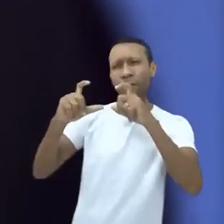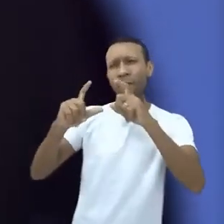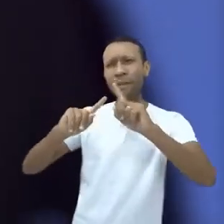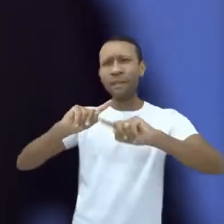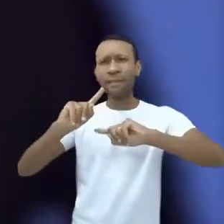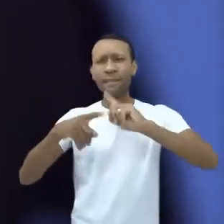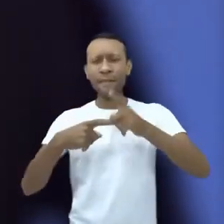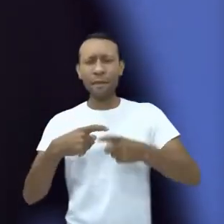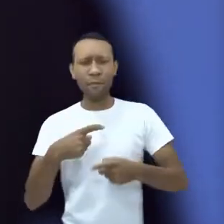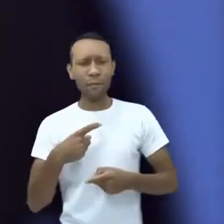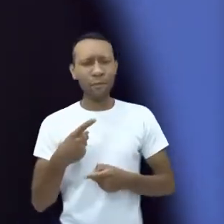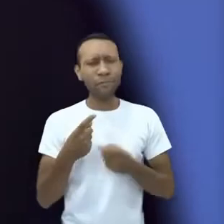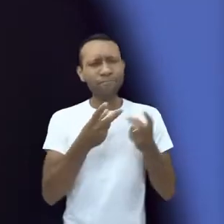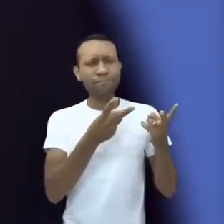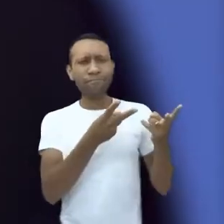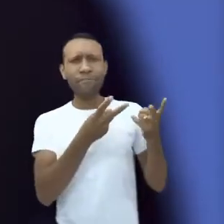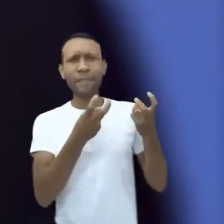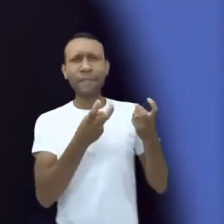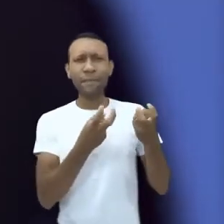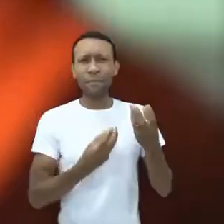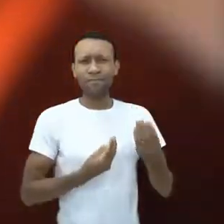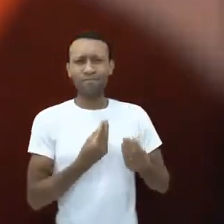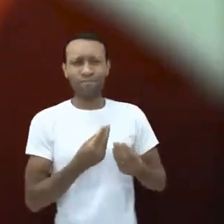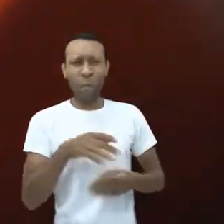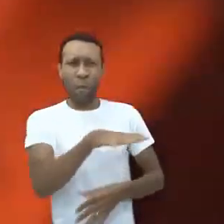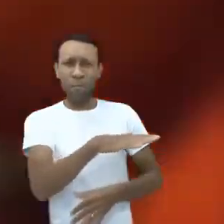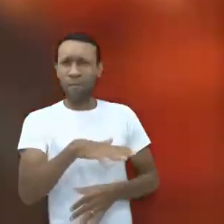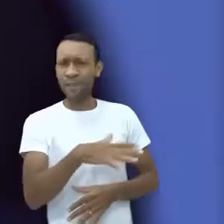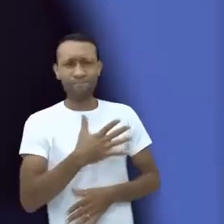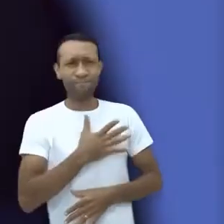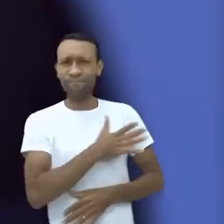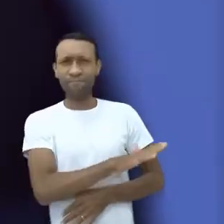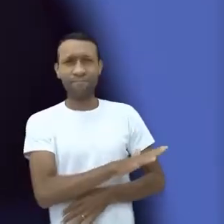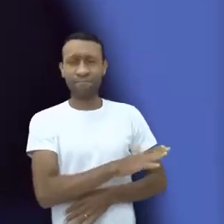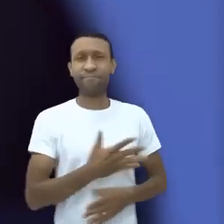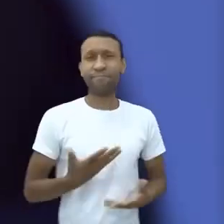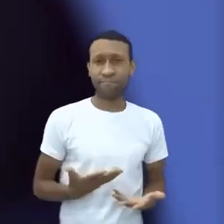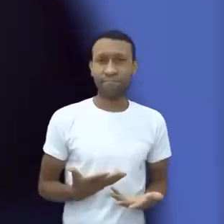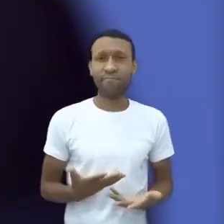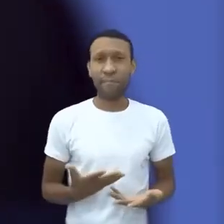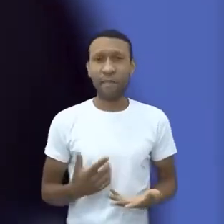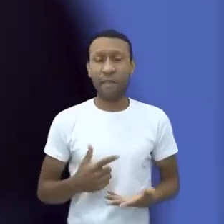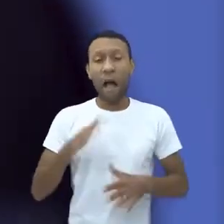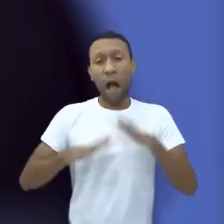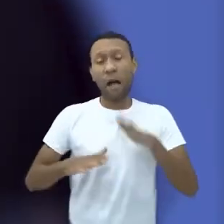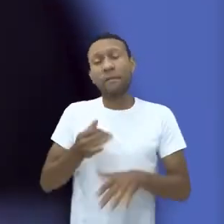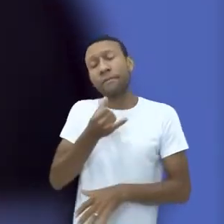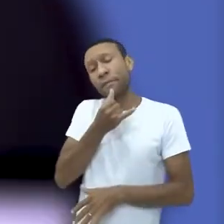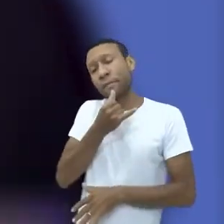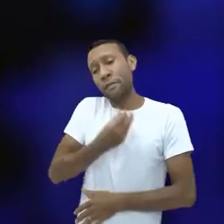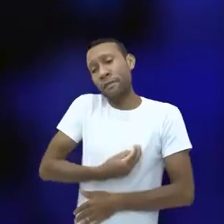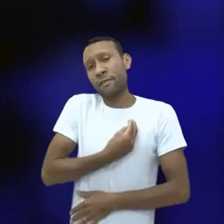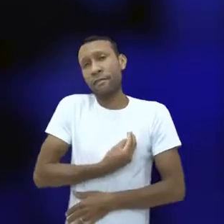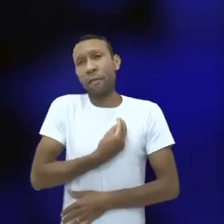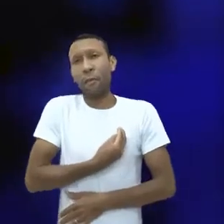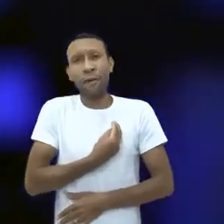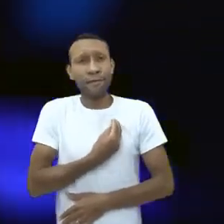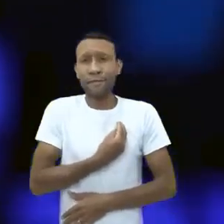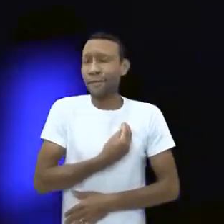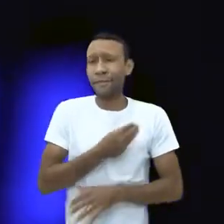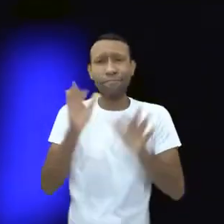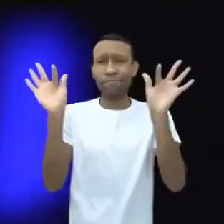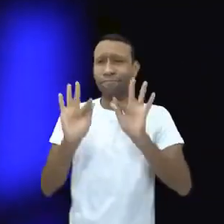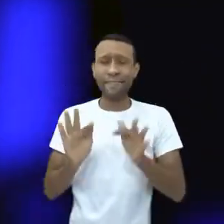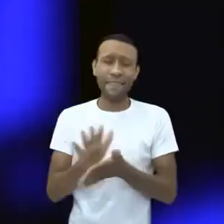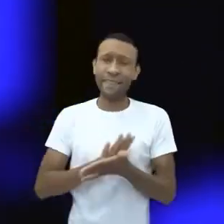eu percebia que... Nem era naquele rolê que eu queria estar. E eu percebi que nessa fase que eu tava muito triste com a minha vida, e não contente